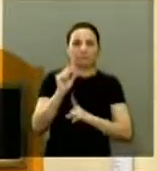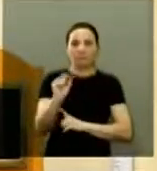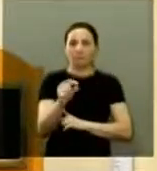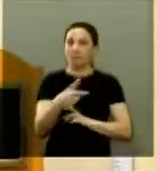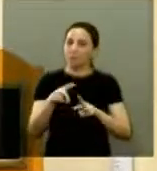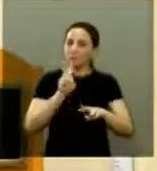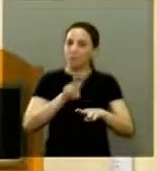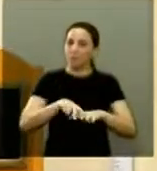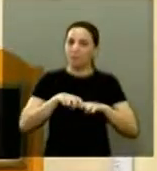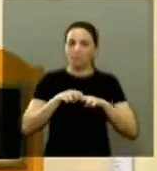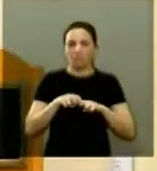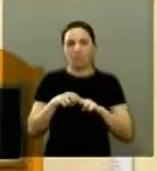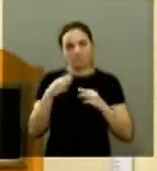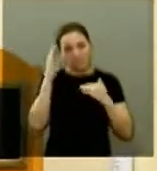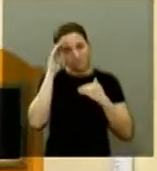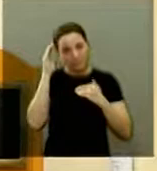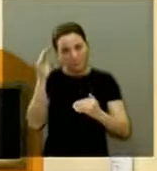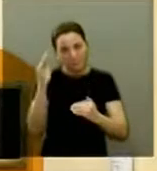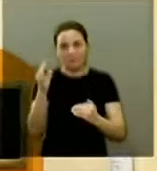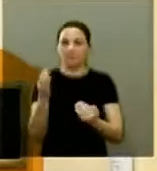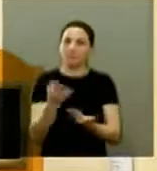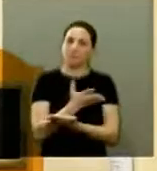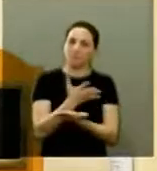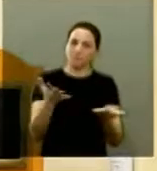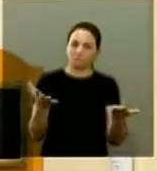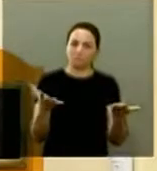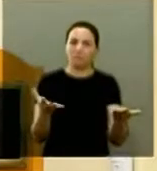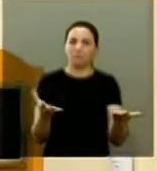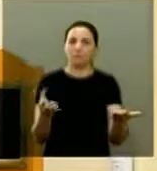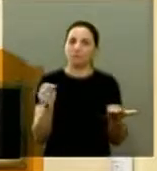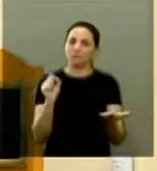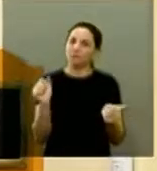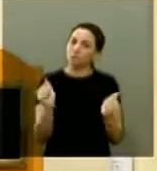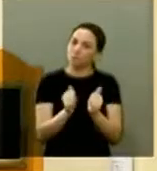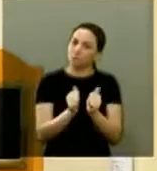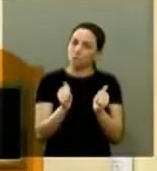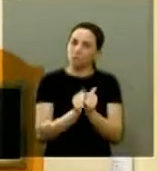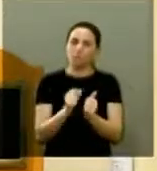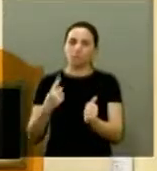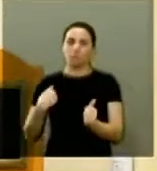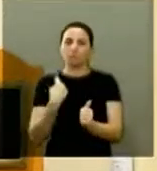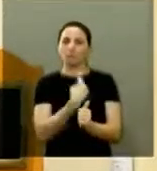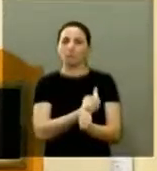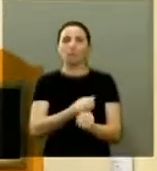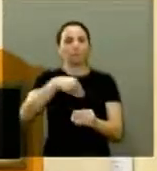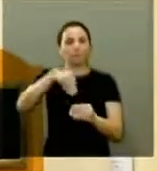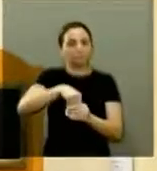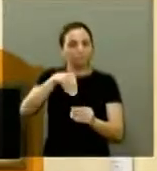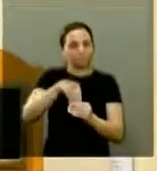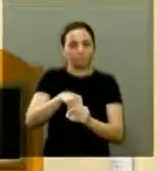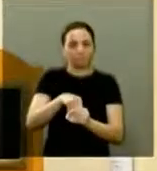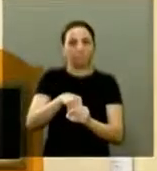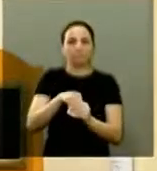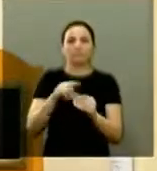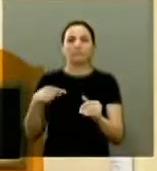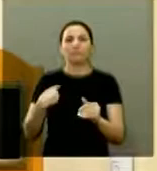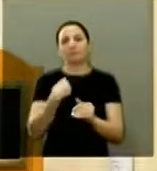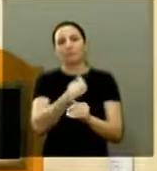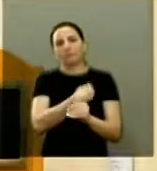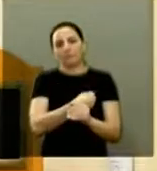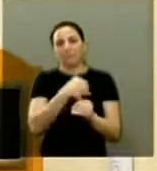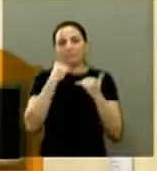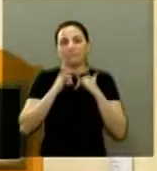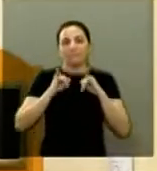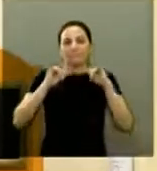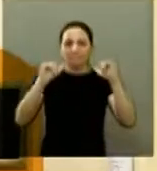Por isso, eu agradeço imensamente a todos que estiveram junto conosco nessas eleições. Nós fizemos uma